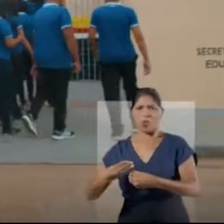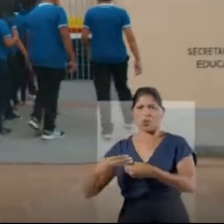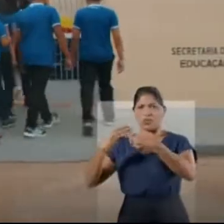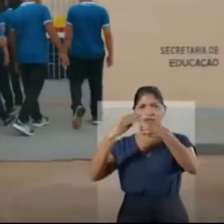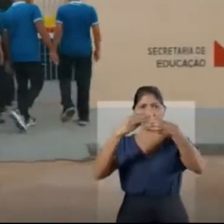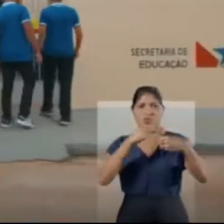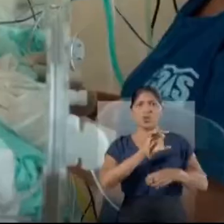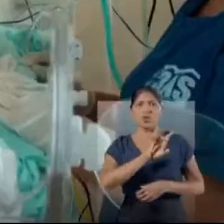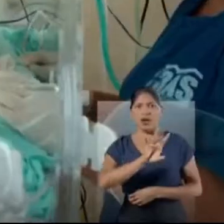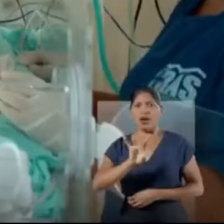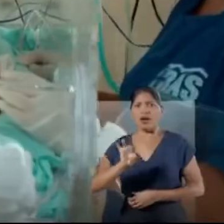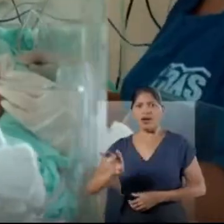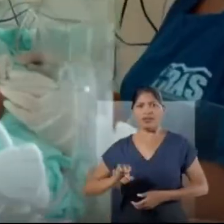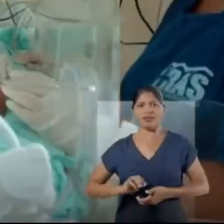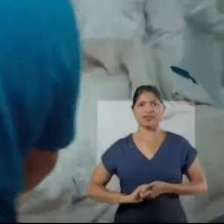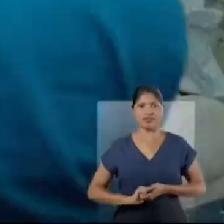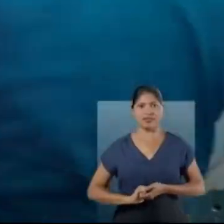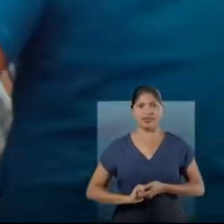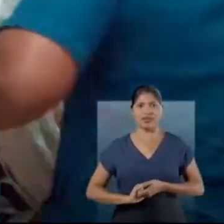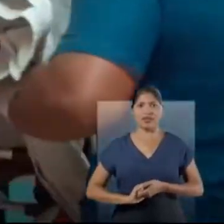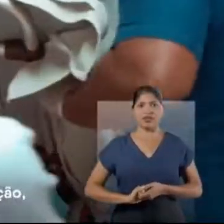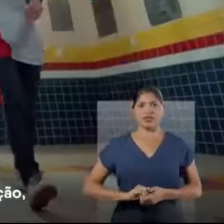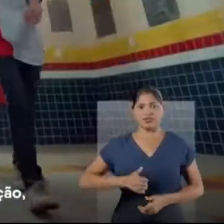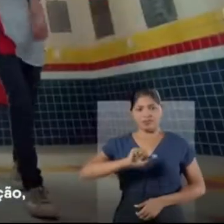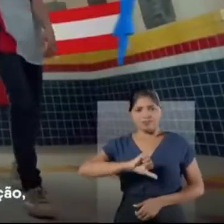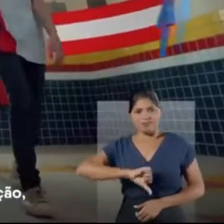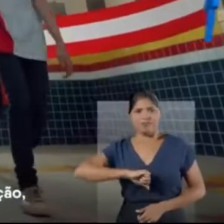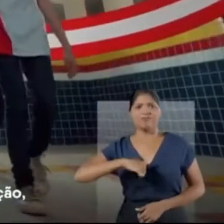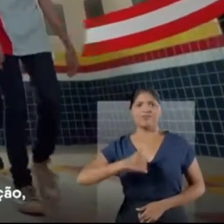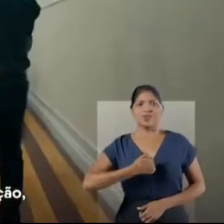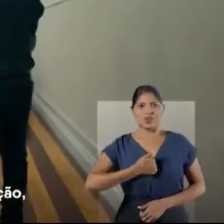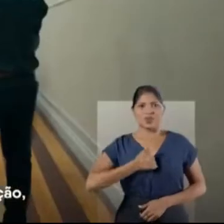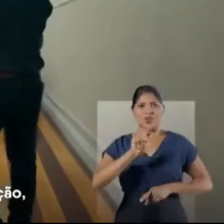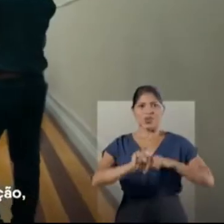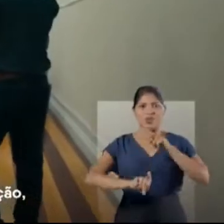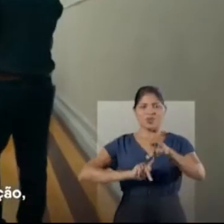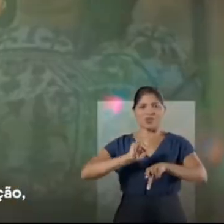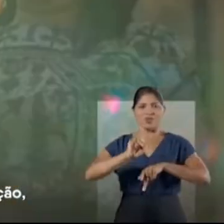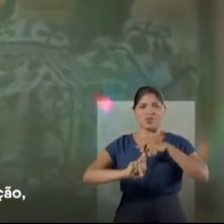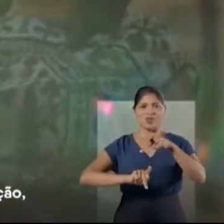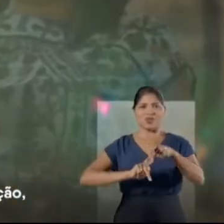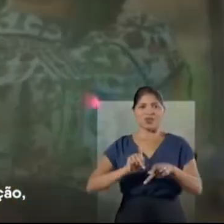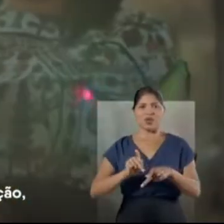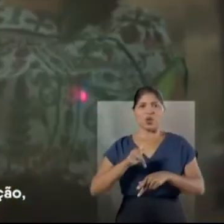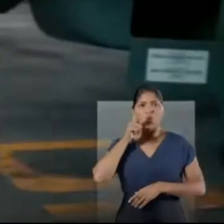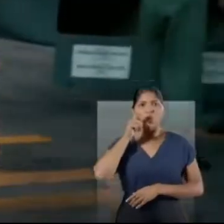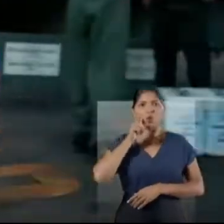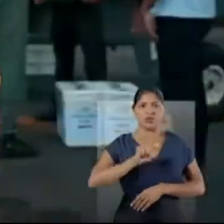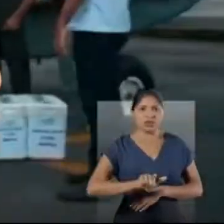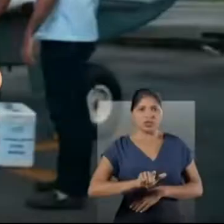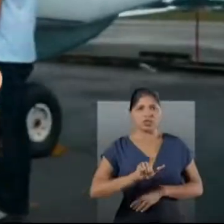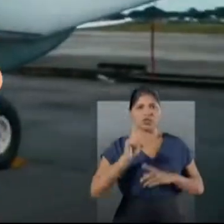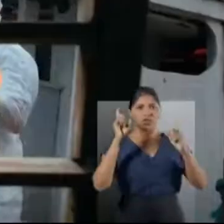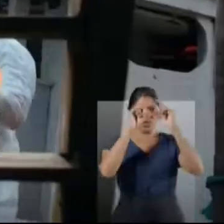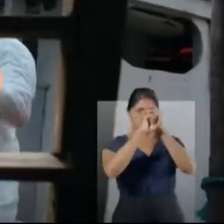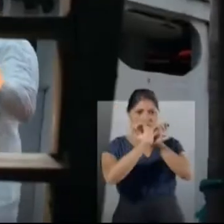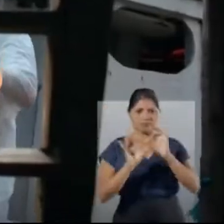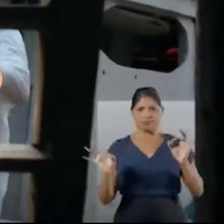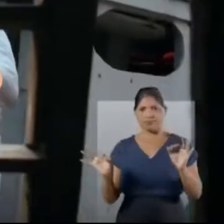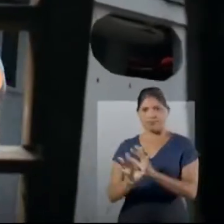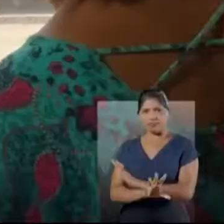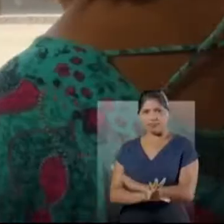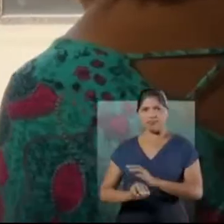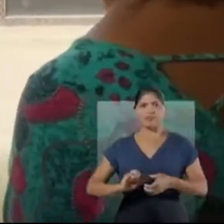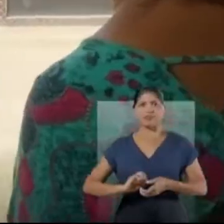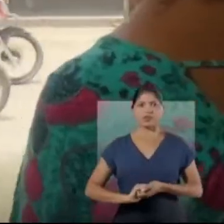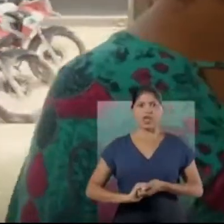Cada município do Pará. Recuperando a autoestima da nossa população. Vencendo dificuldades.